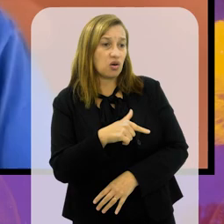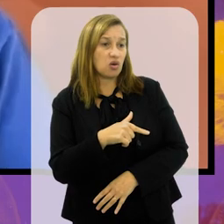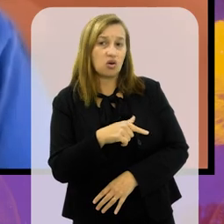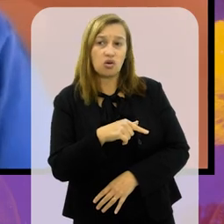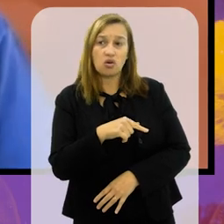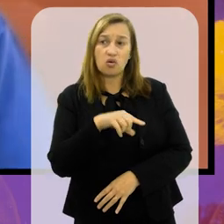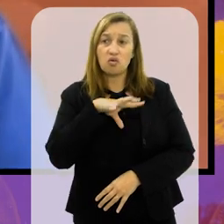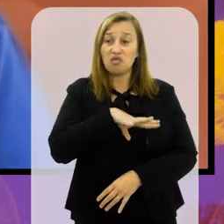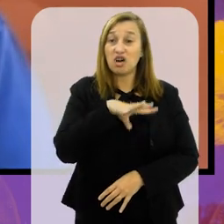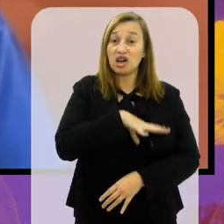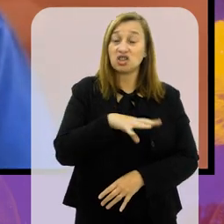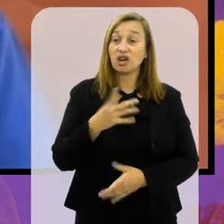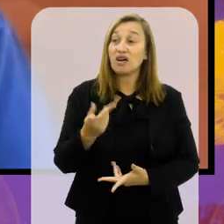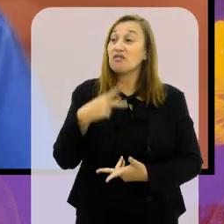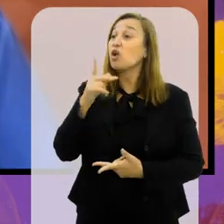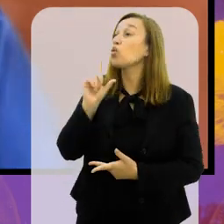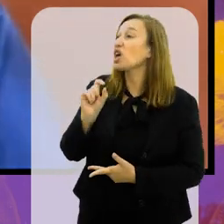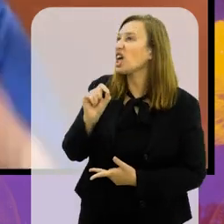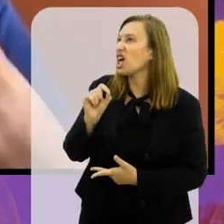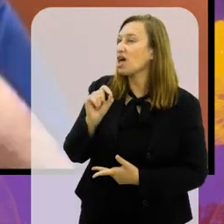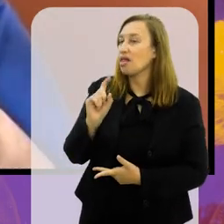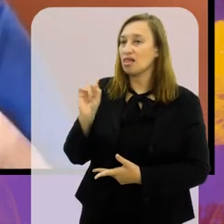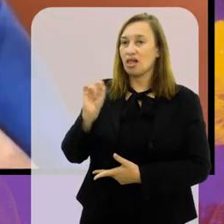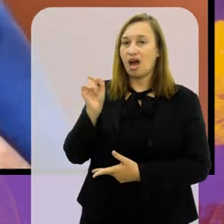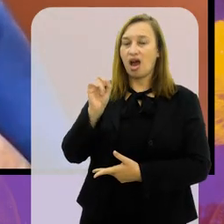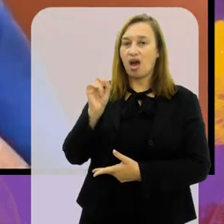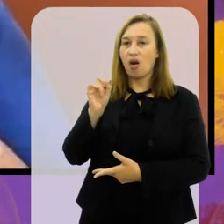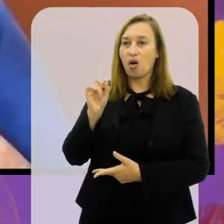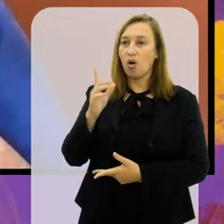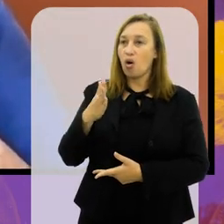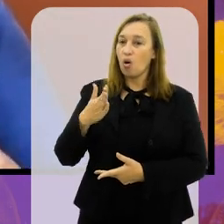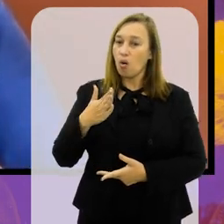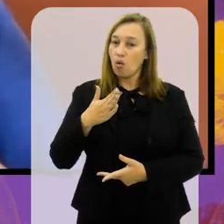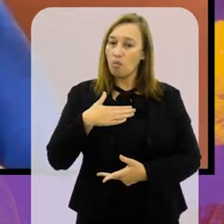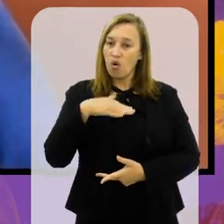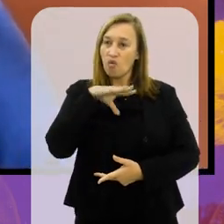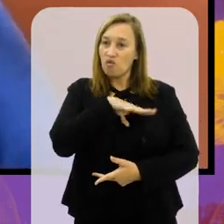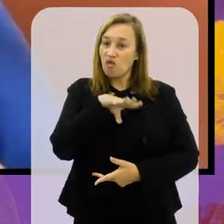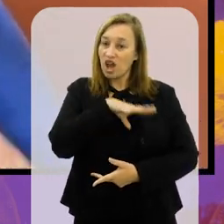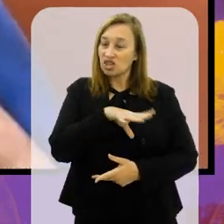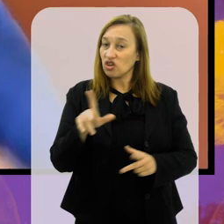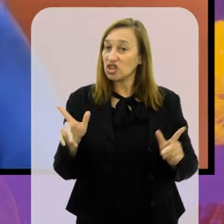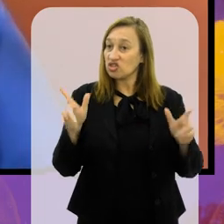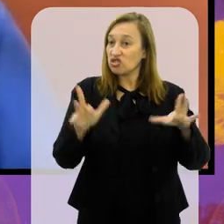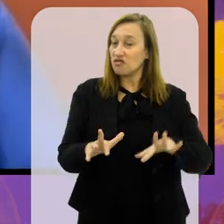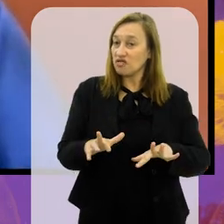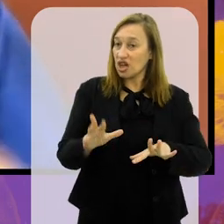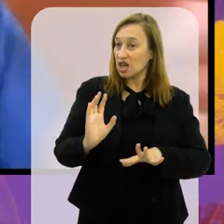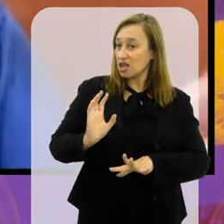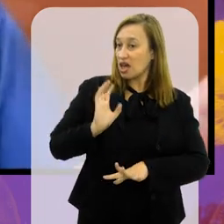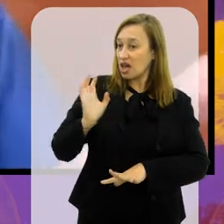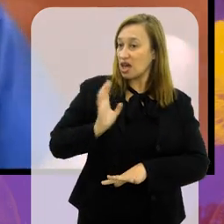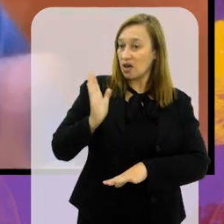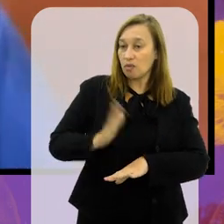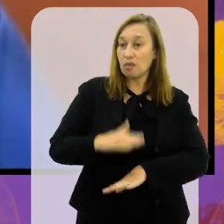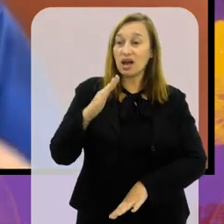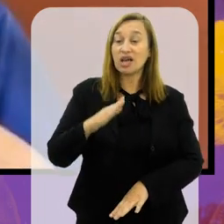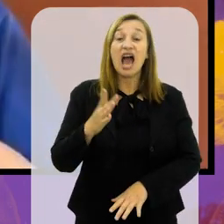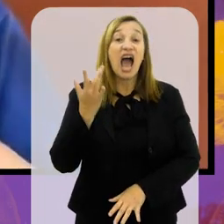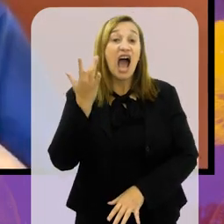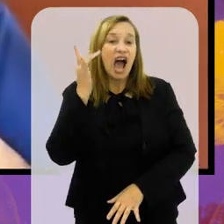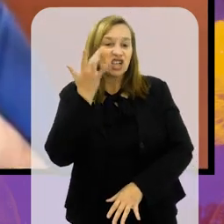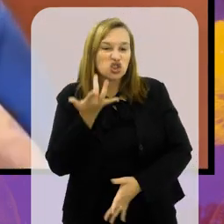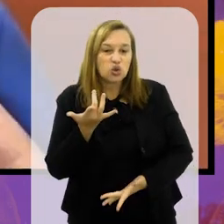aí, o que o vascaíno fala? Opa, o meu Vasco não é mais da gama, agora é o Vasco da grana. E achou que